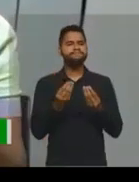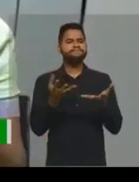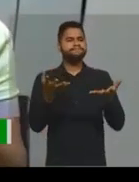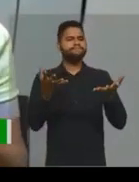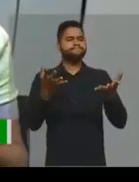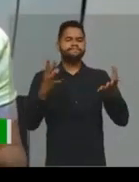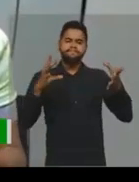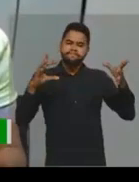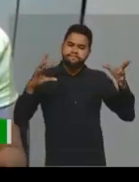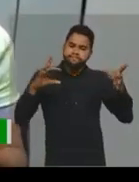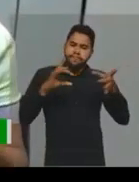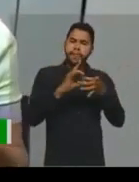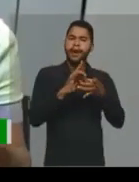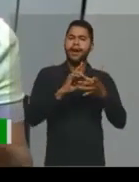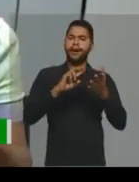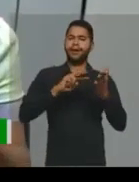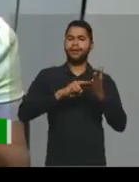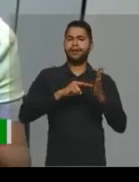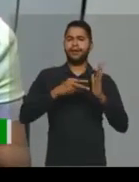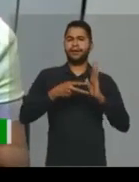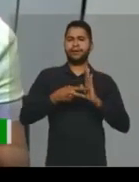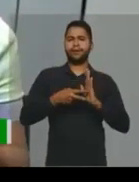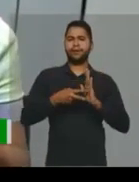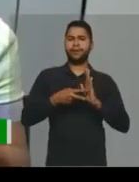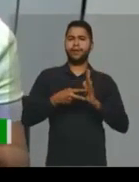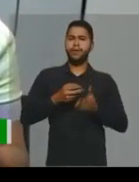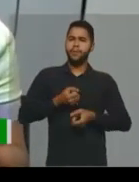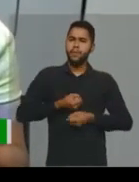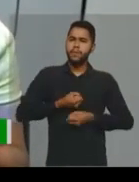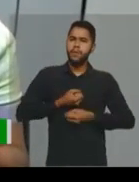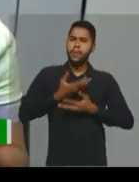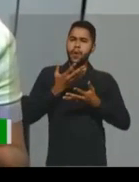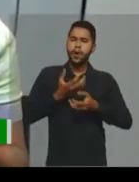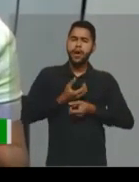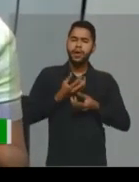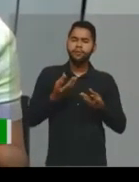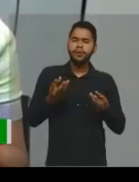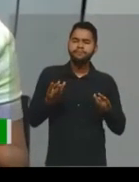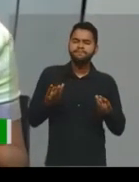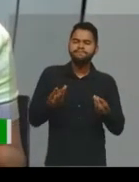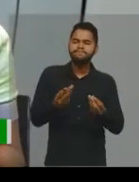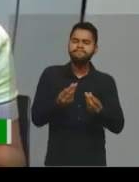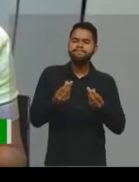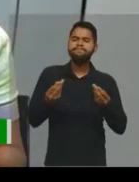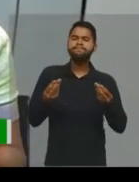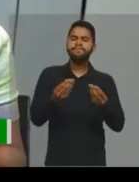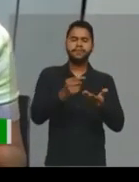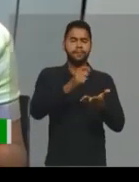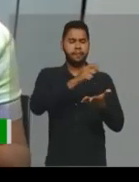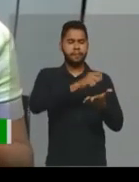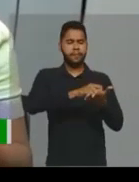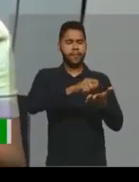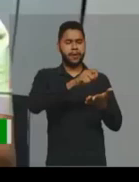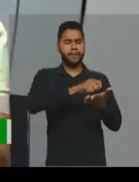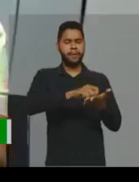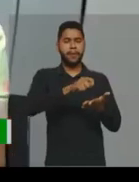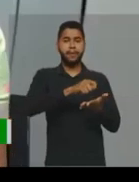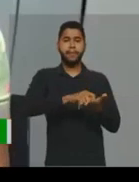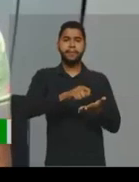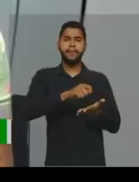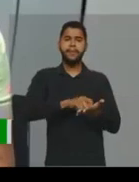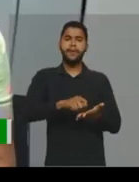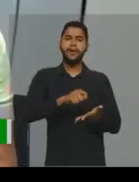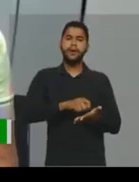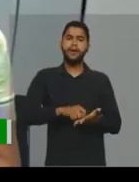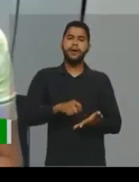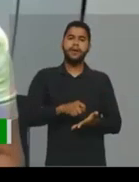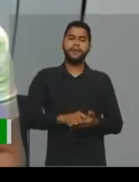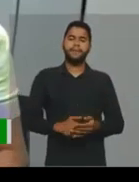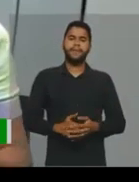enriquecer aquele poema, aquele texto que ele está escrevendo. E onde